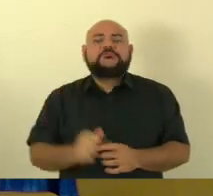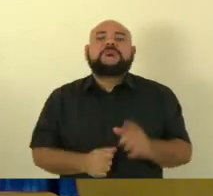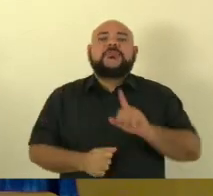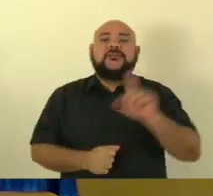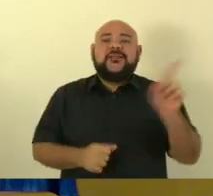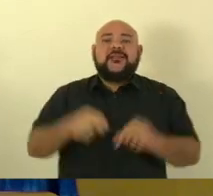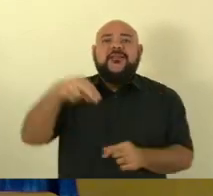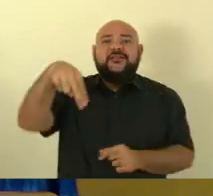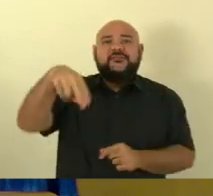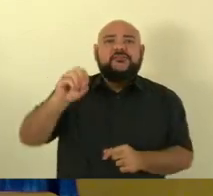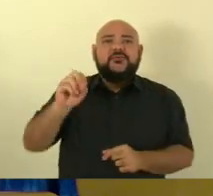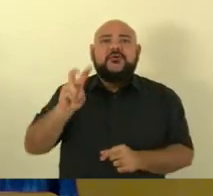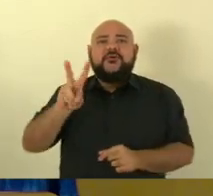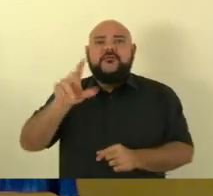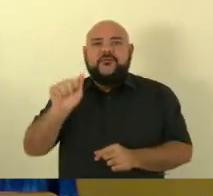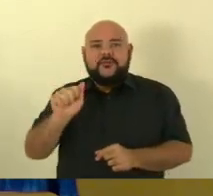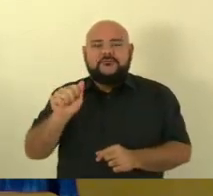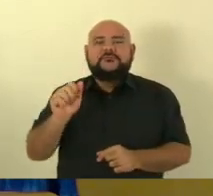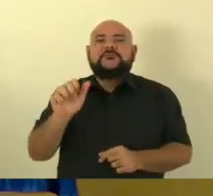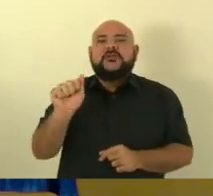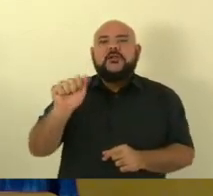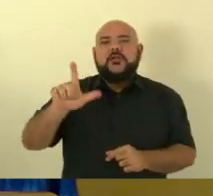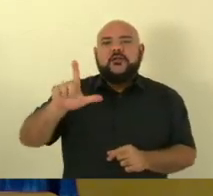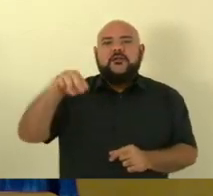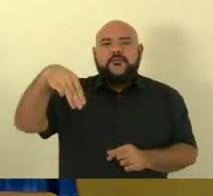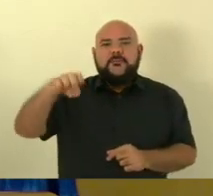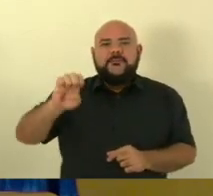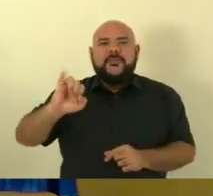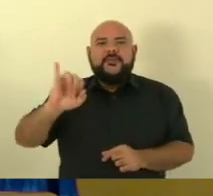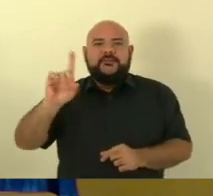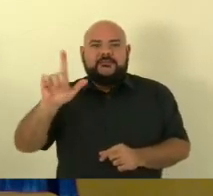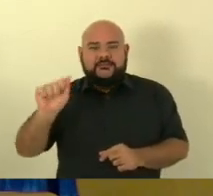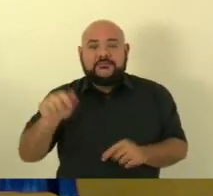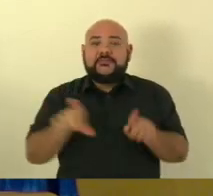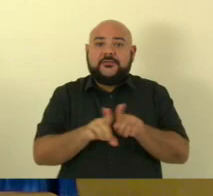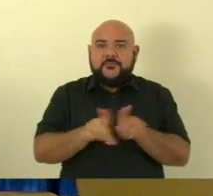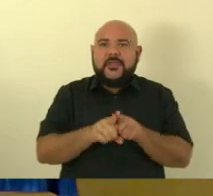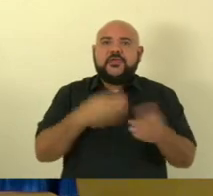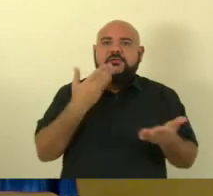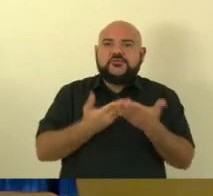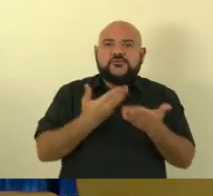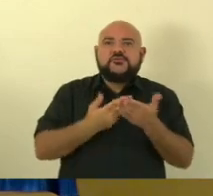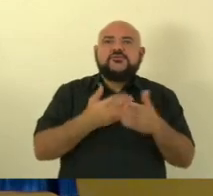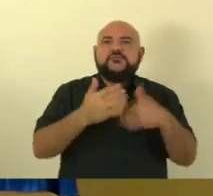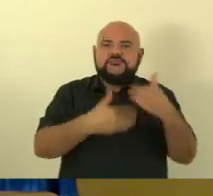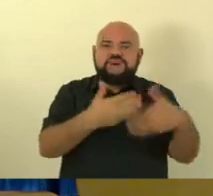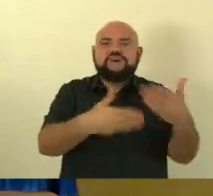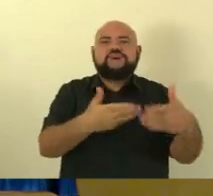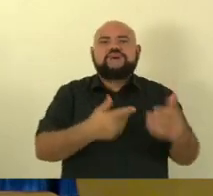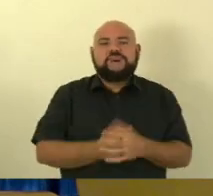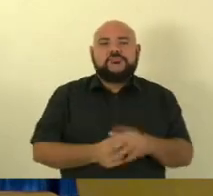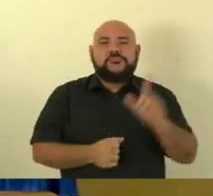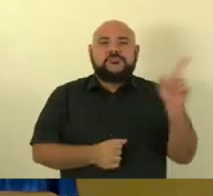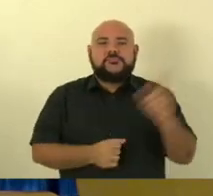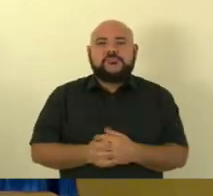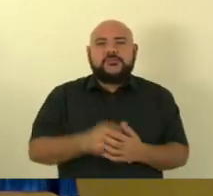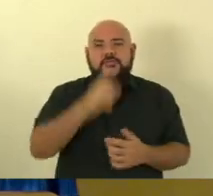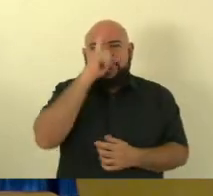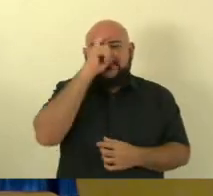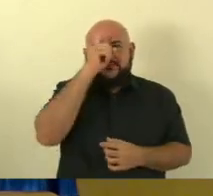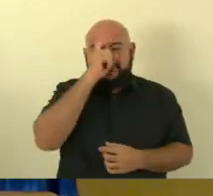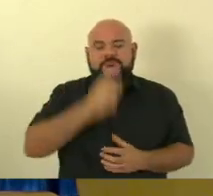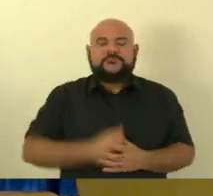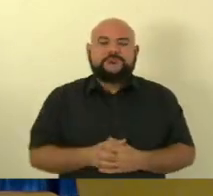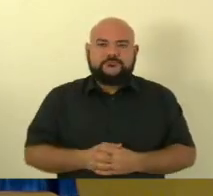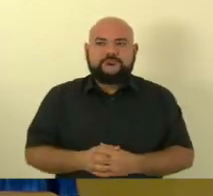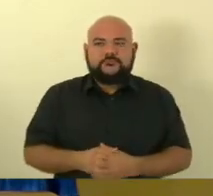processo do estudo de estadualização da Santa Casa de Una muito obrigado presidente muito